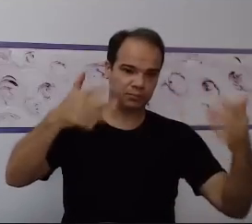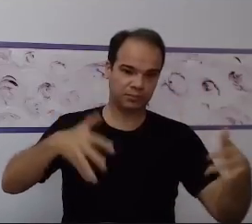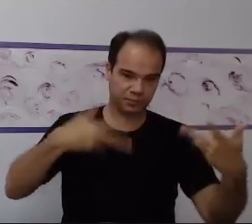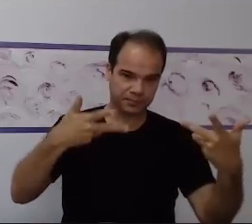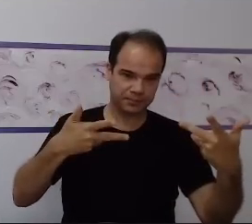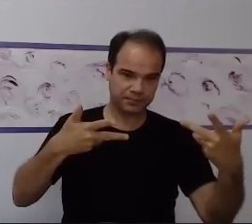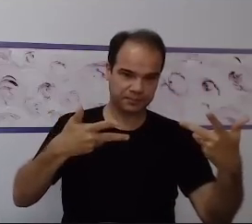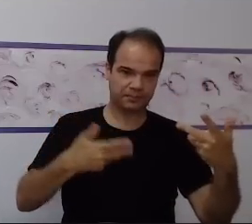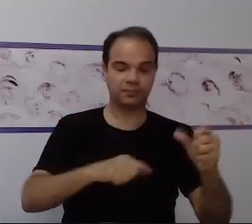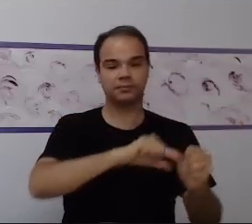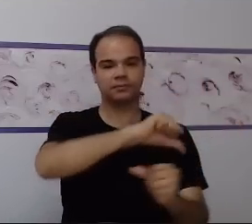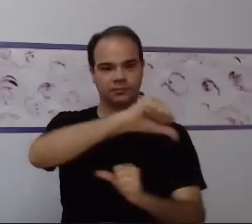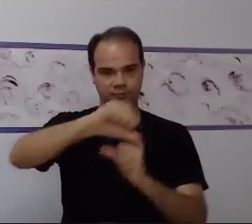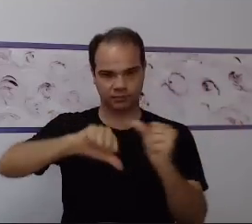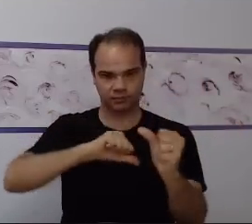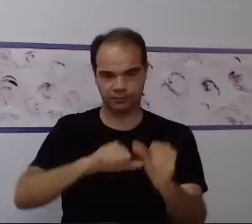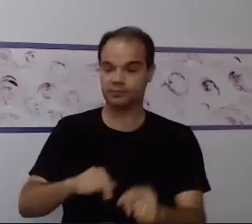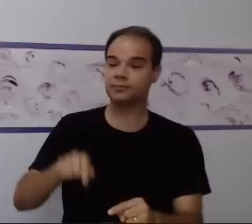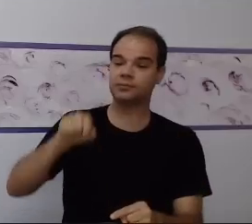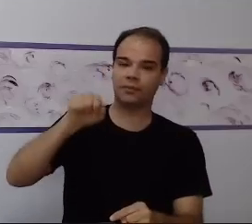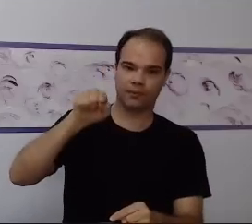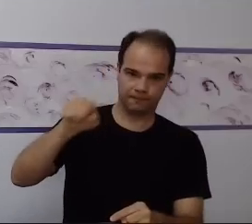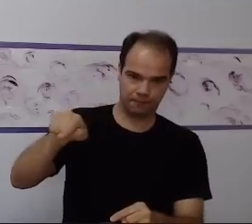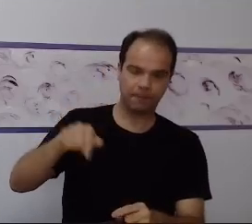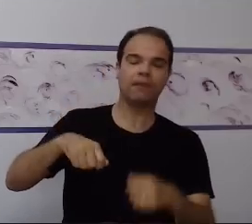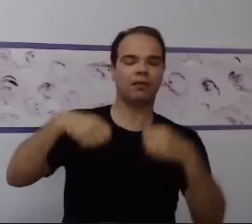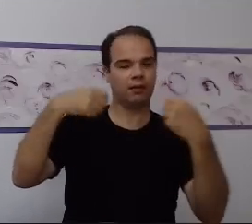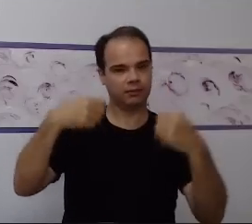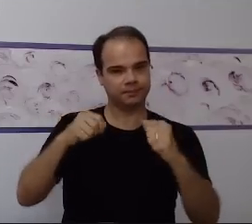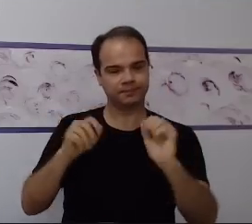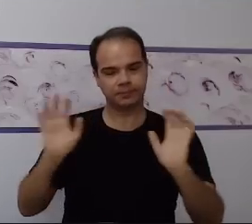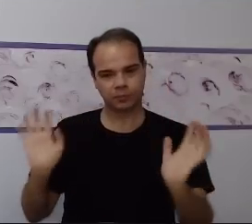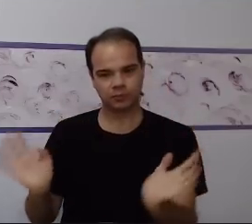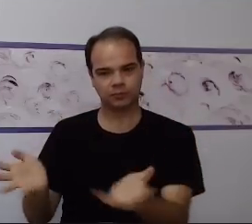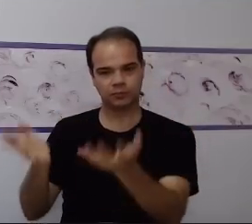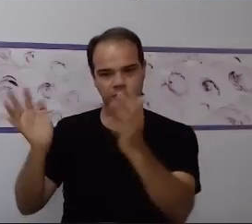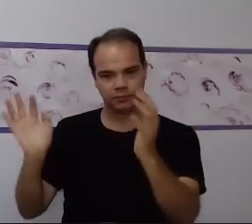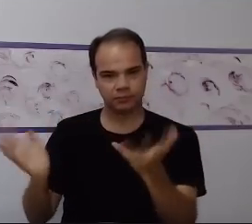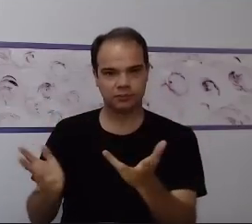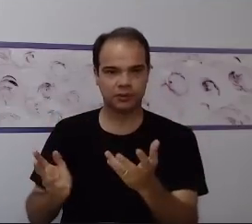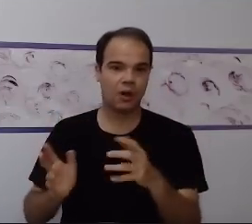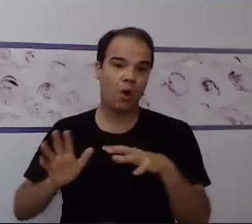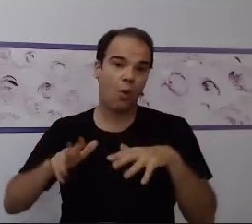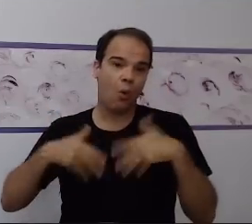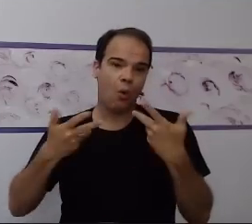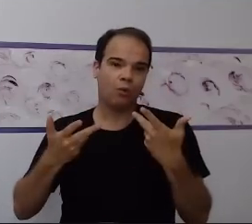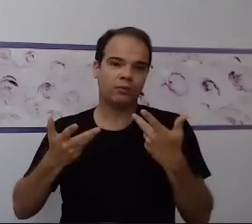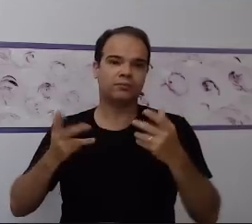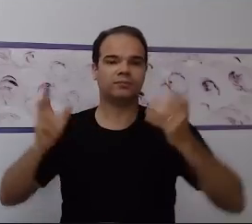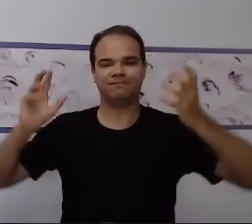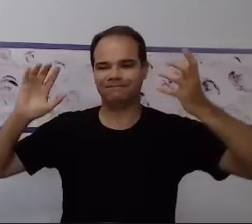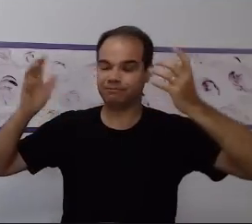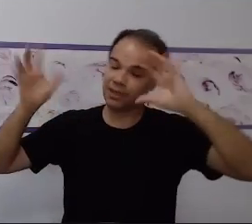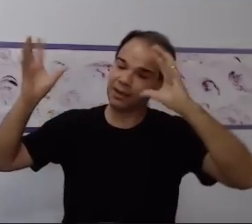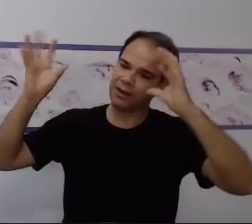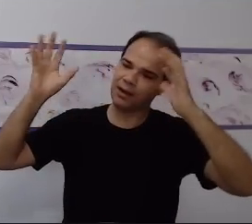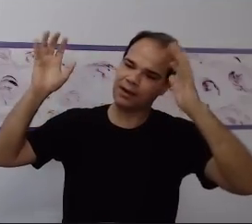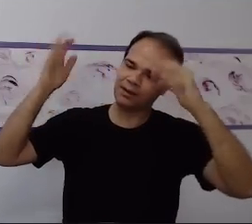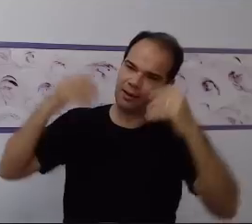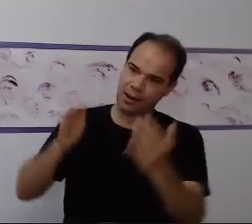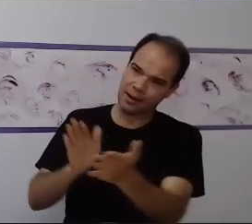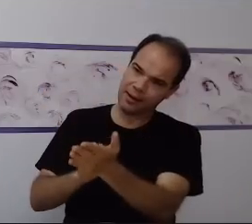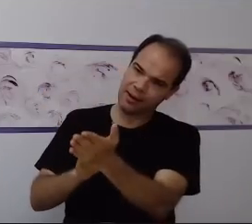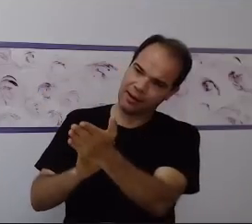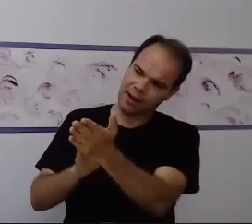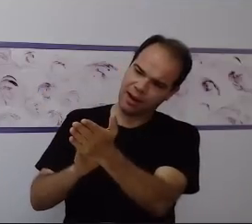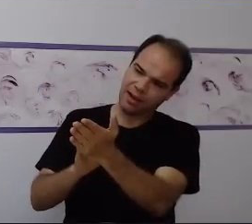dentro da análise do comportamento aplicada. Reforçar situações de realização. Isso faz